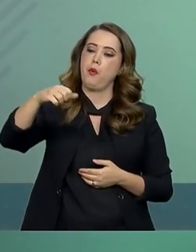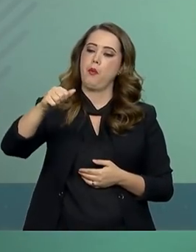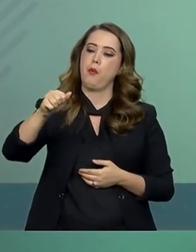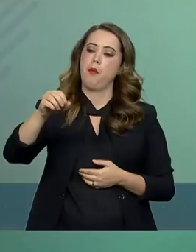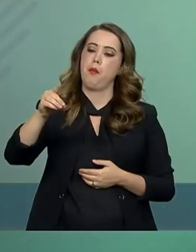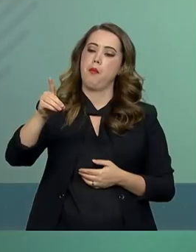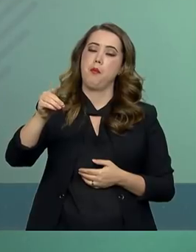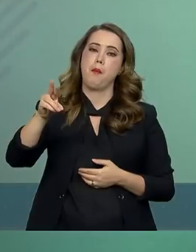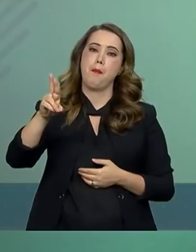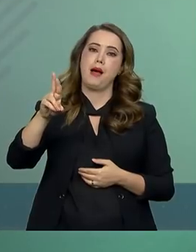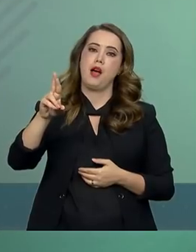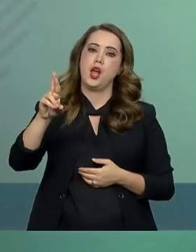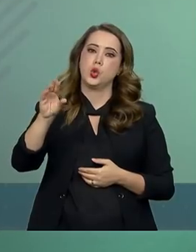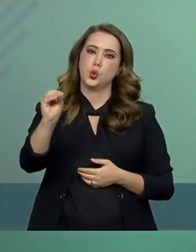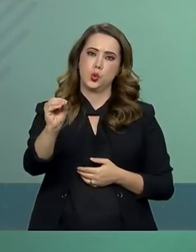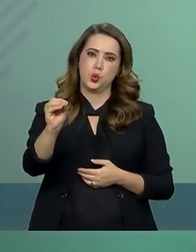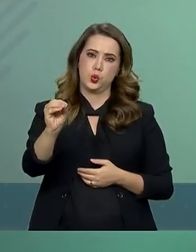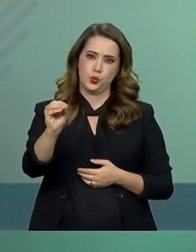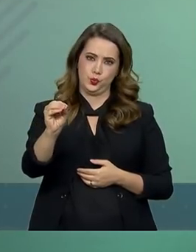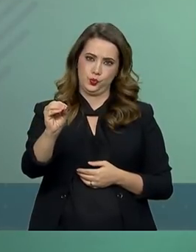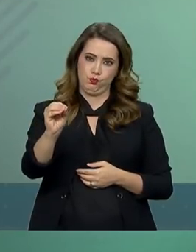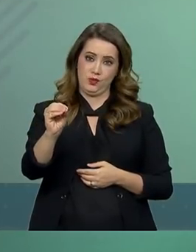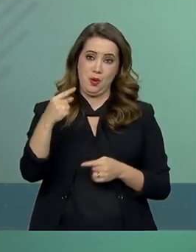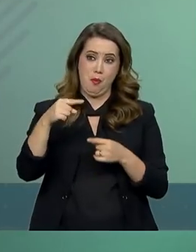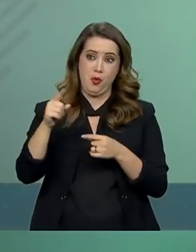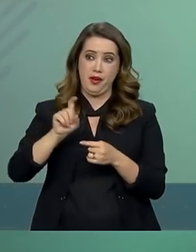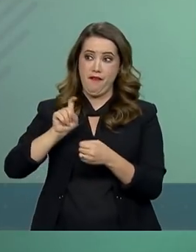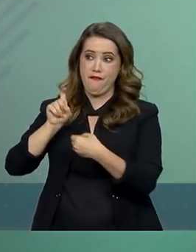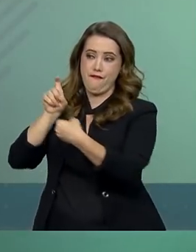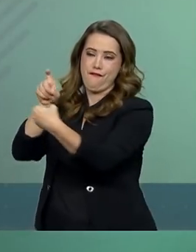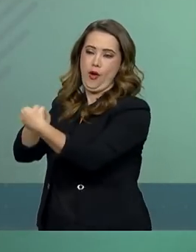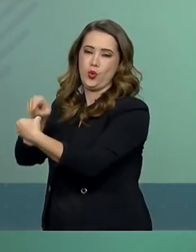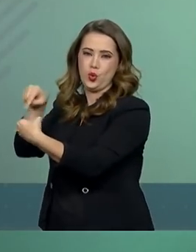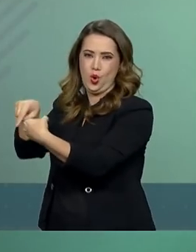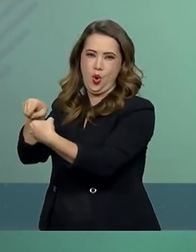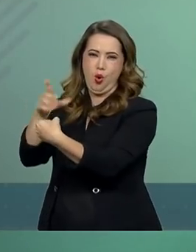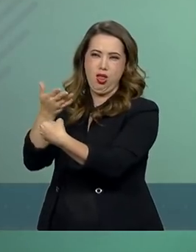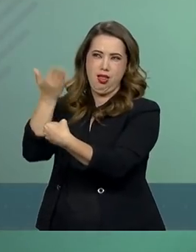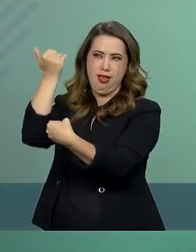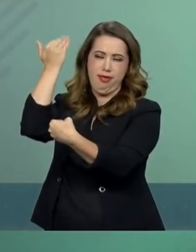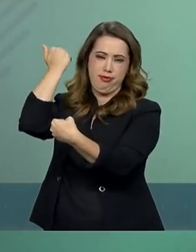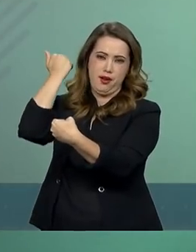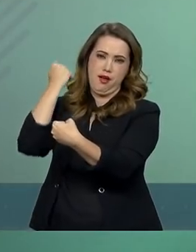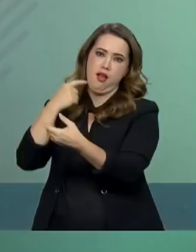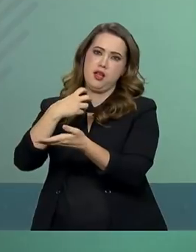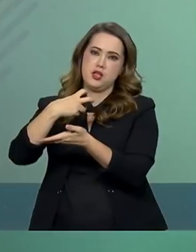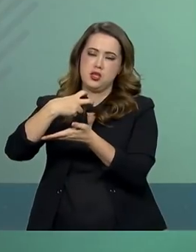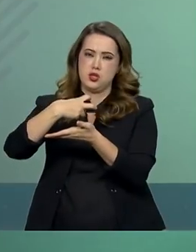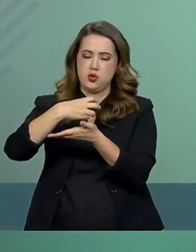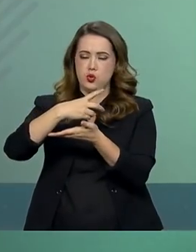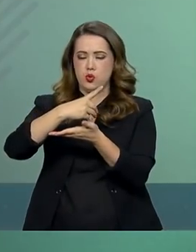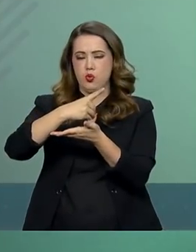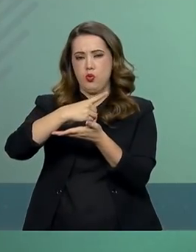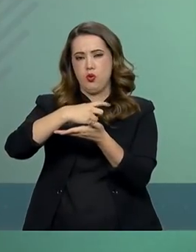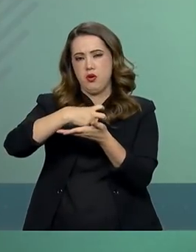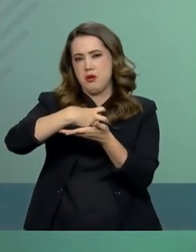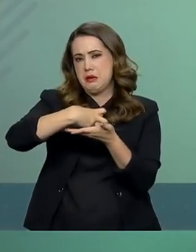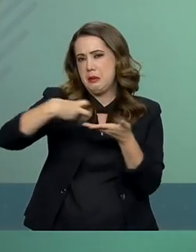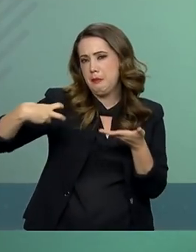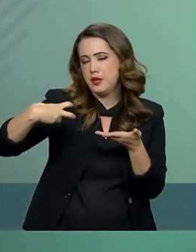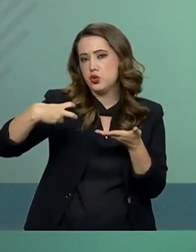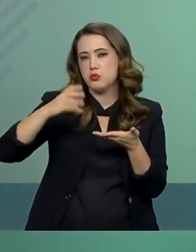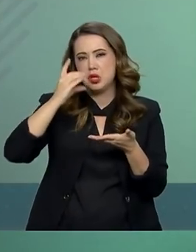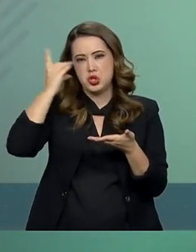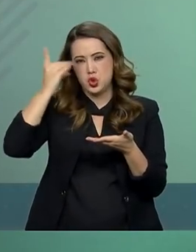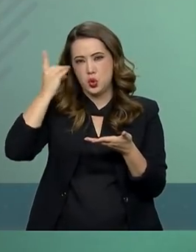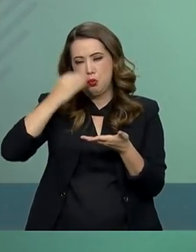volta no impeachment da ex-presidente Dilma. O Brasil também chamou seu embaixador de